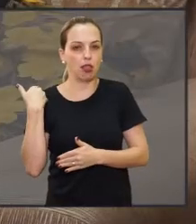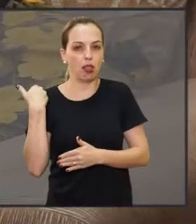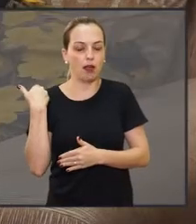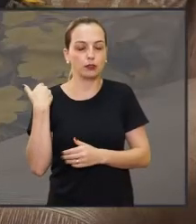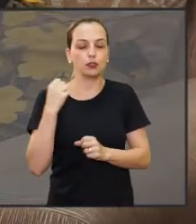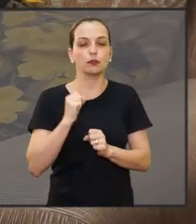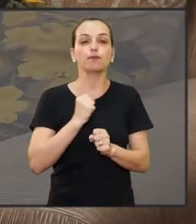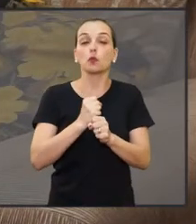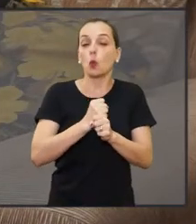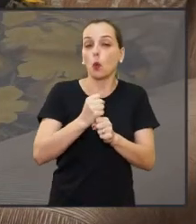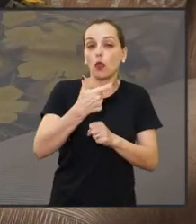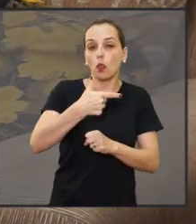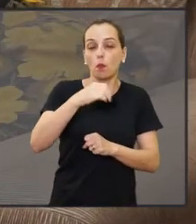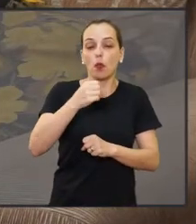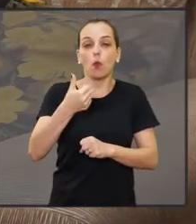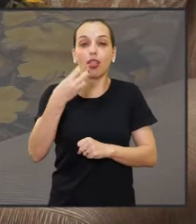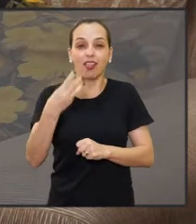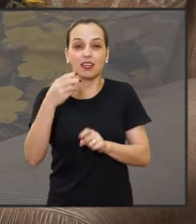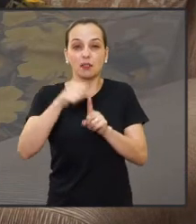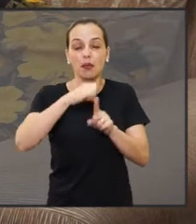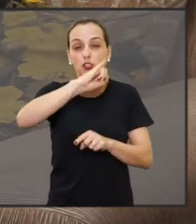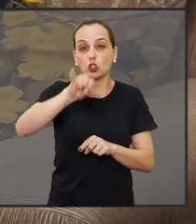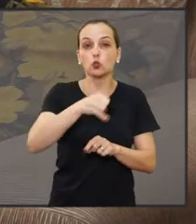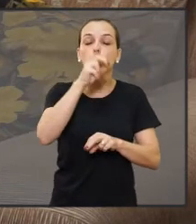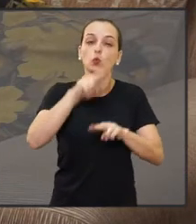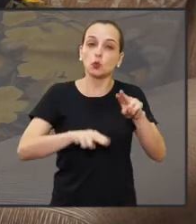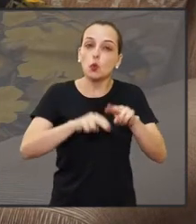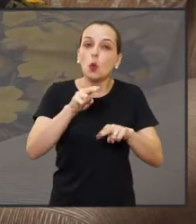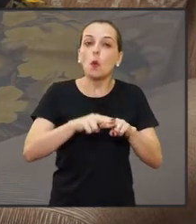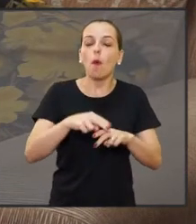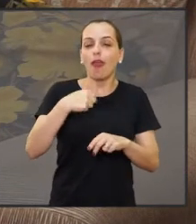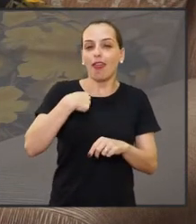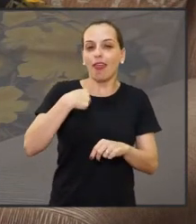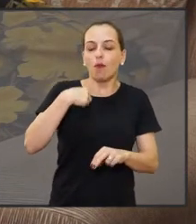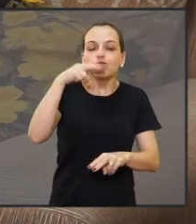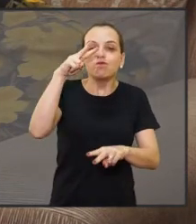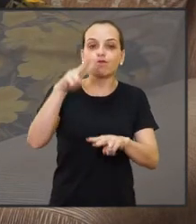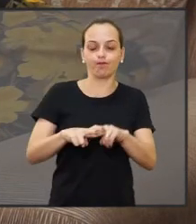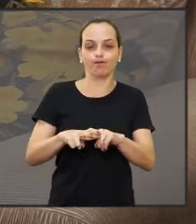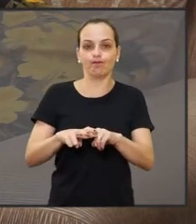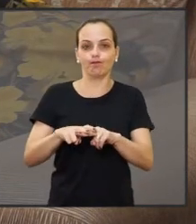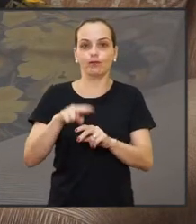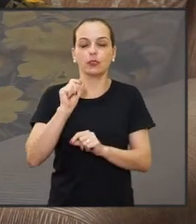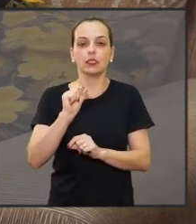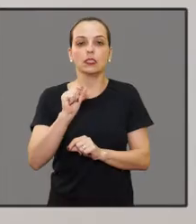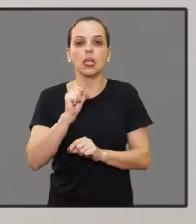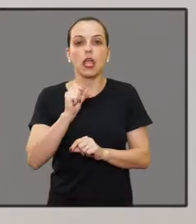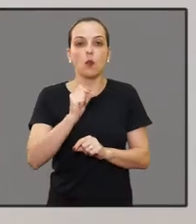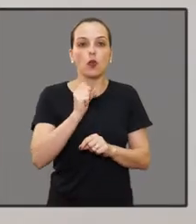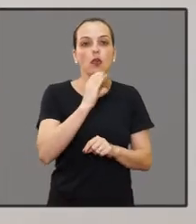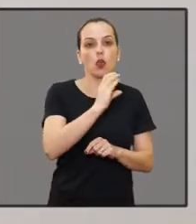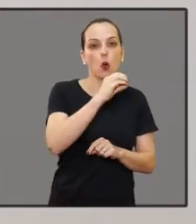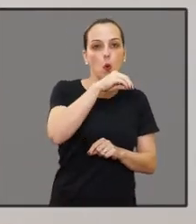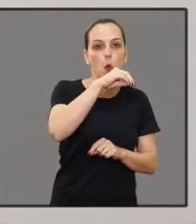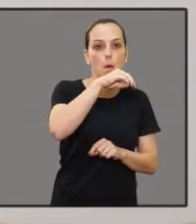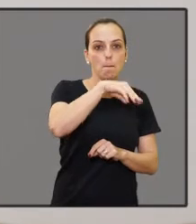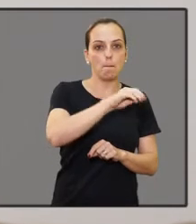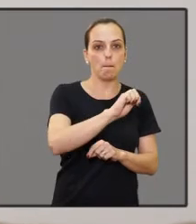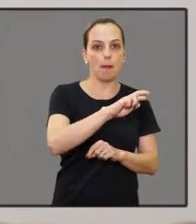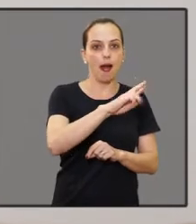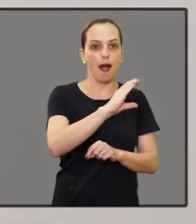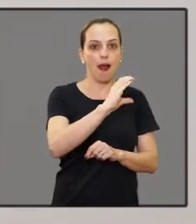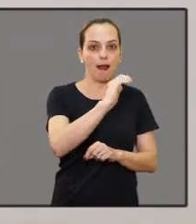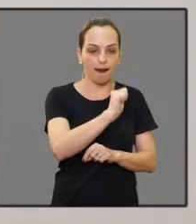presa em 2013, junho de 2013. Passei pela comarca de Santa